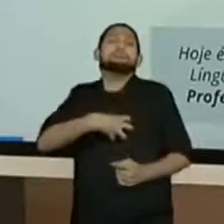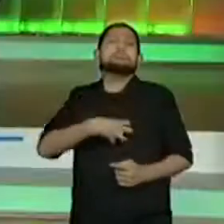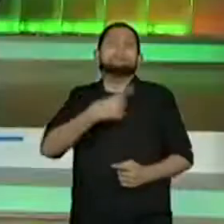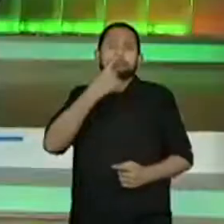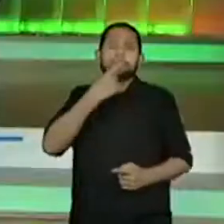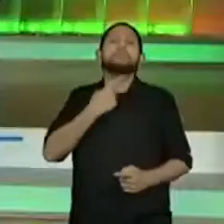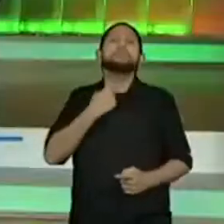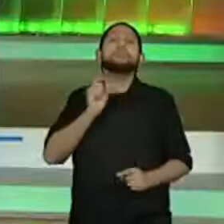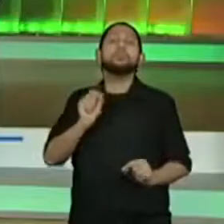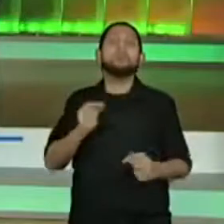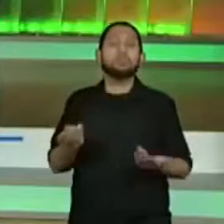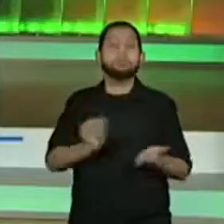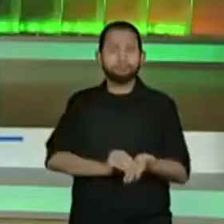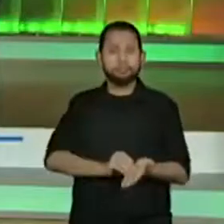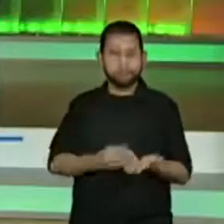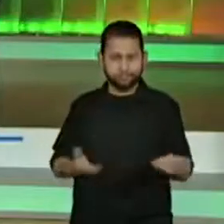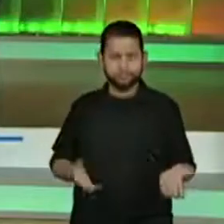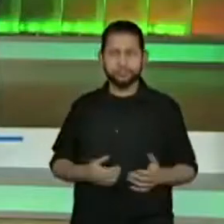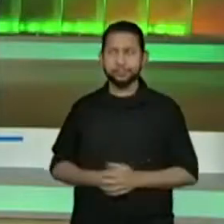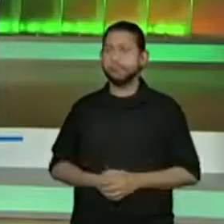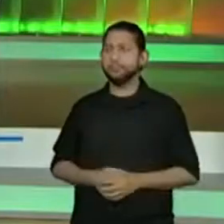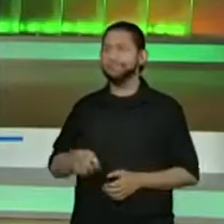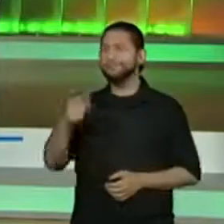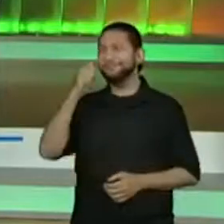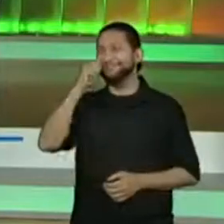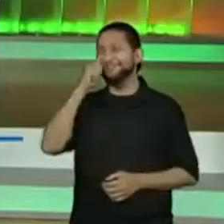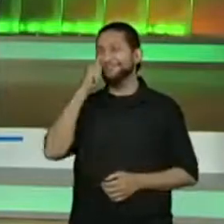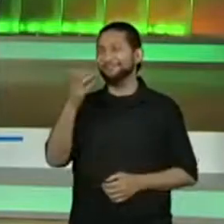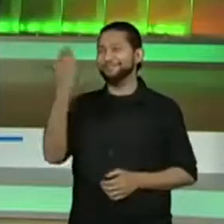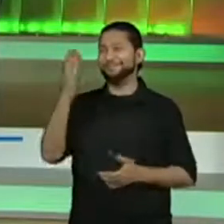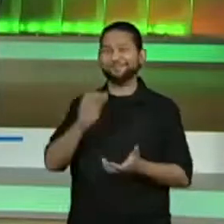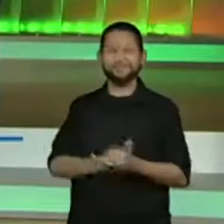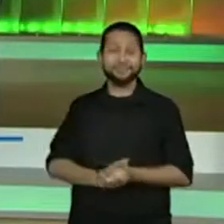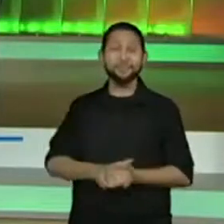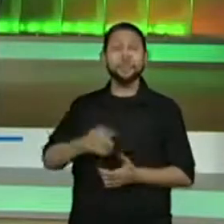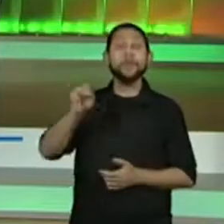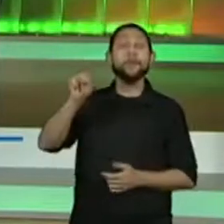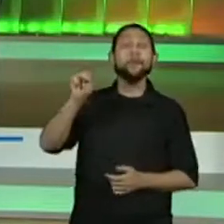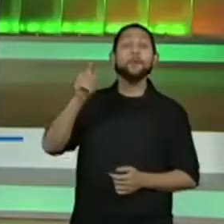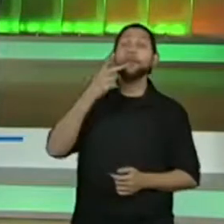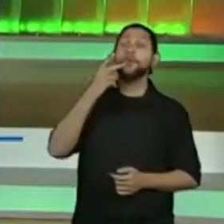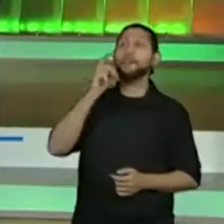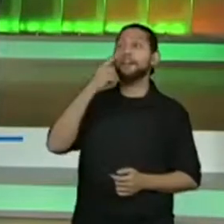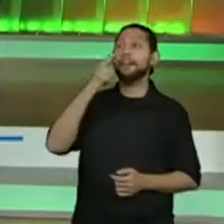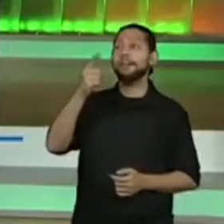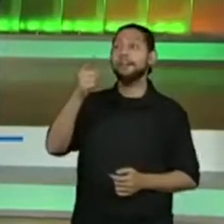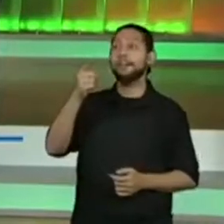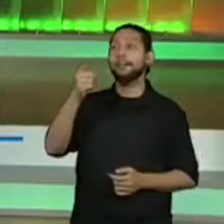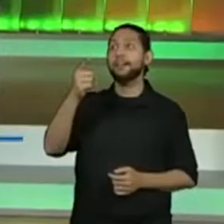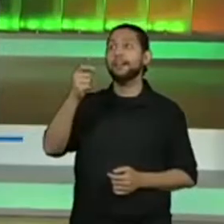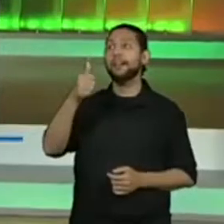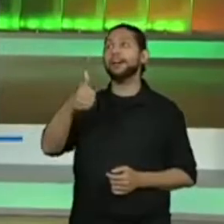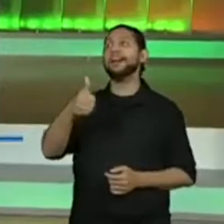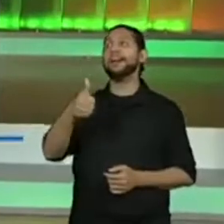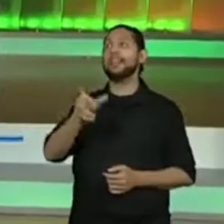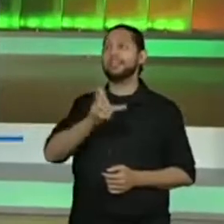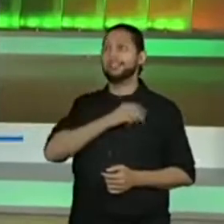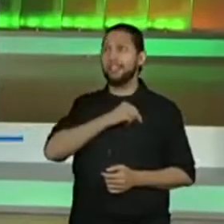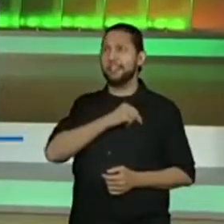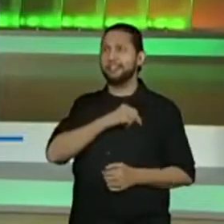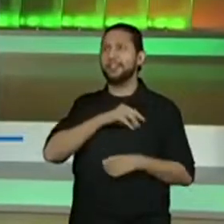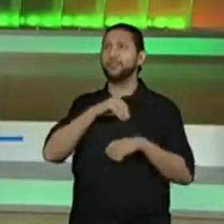Ó, o pessoal... Achei bonitinho. O pessoal colocou assim, nossa, a